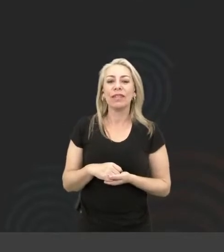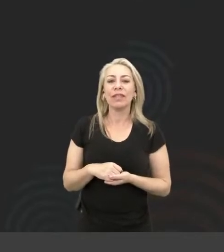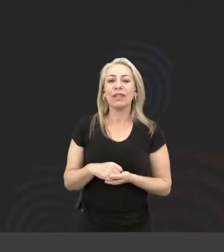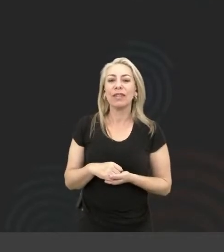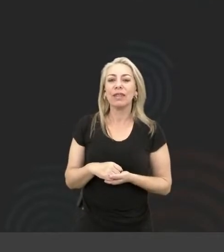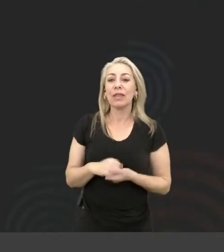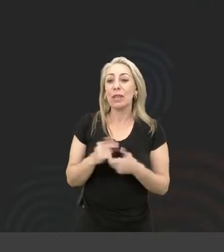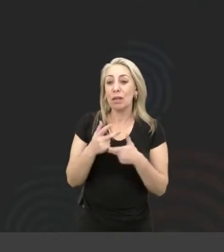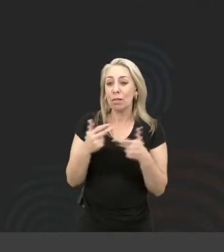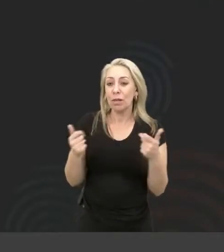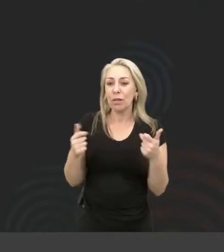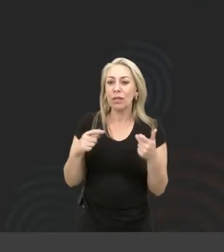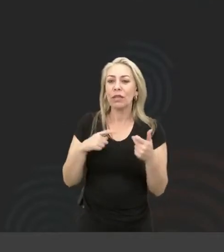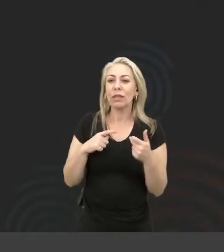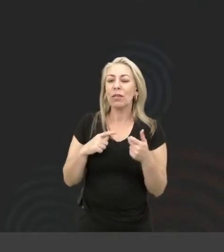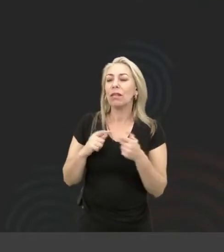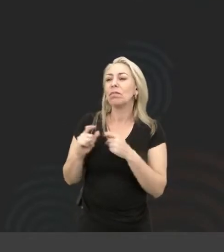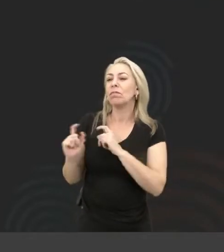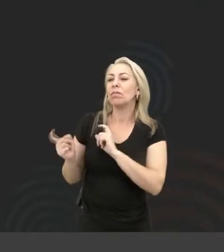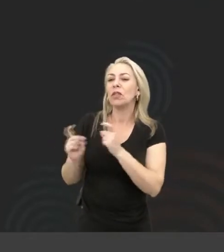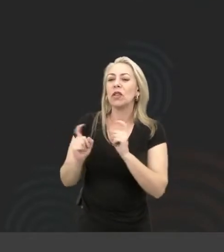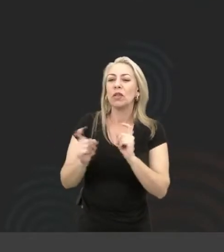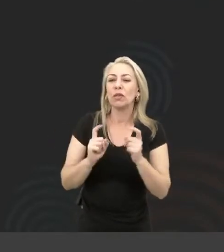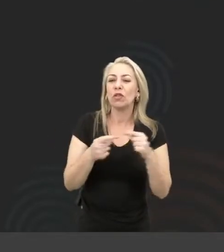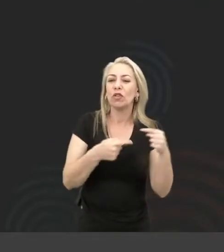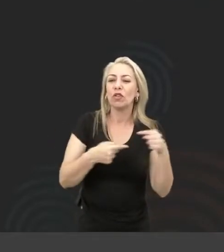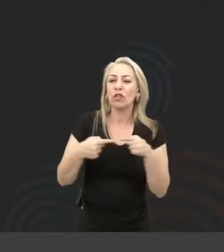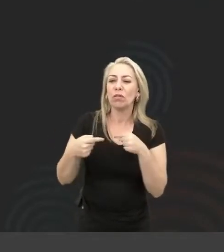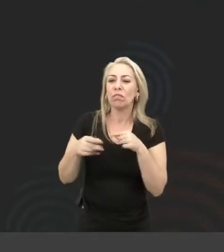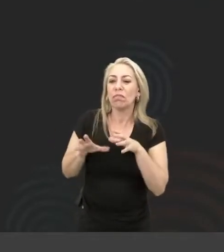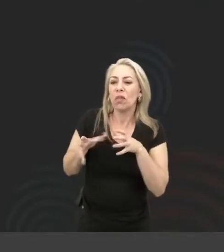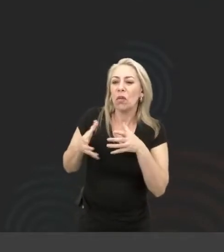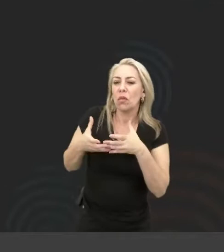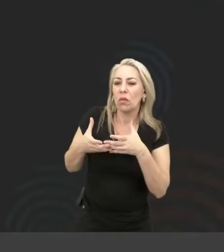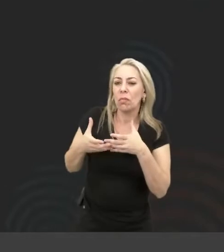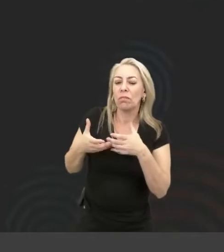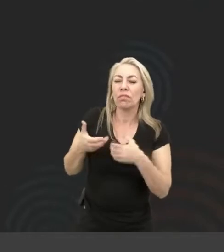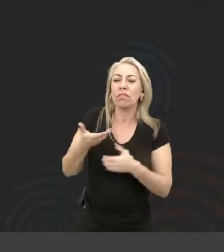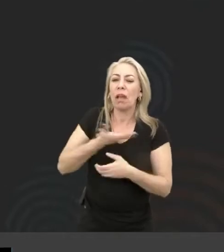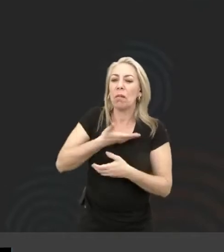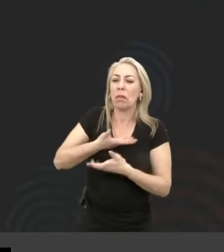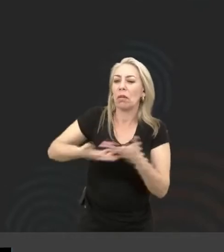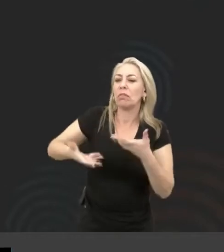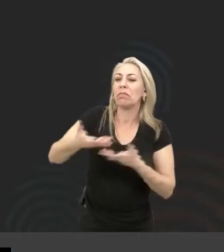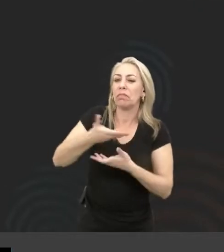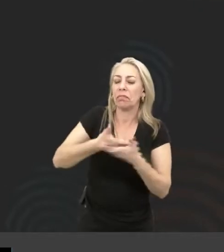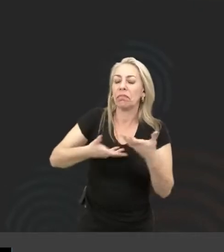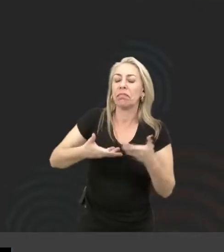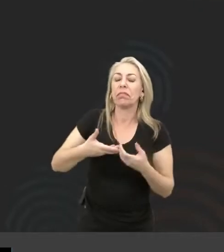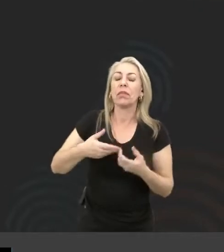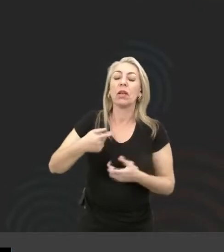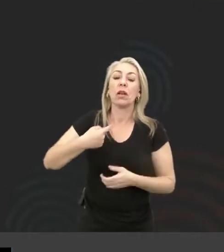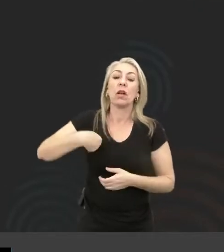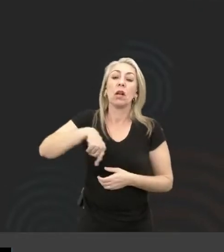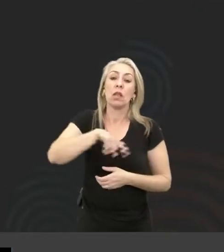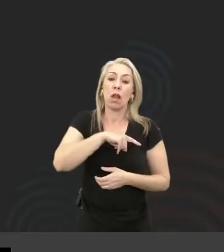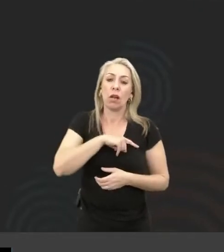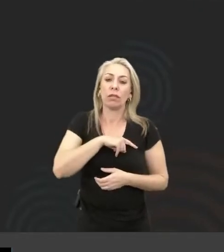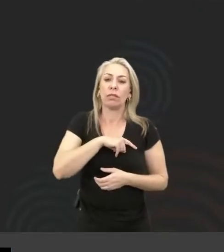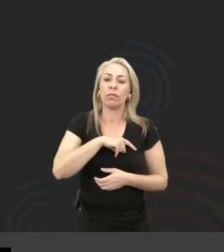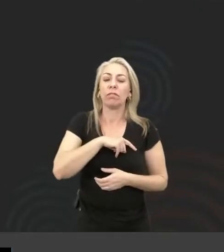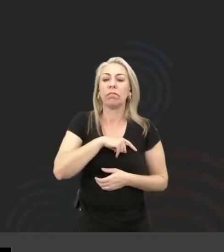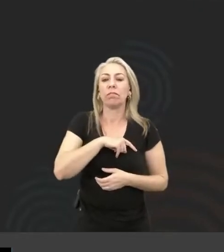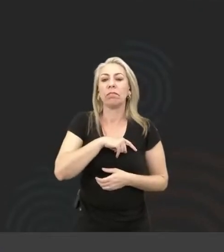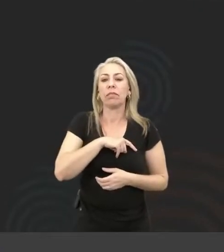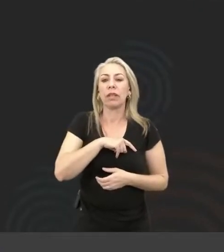Uma coisa até que eu estava discutindo esses dias num grupo de amigos. Nós, pessoas cegas,